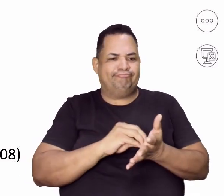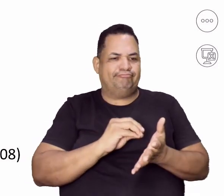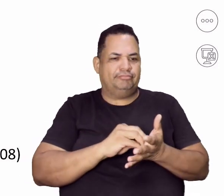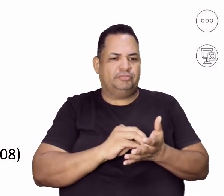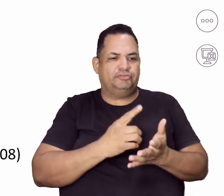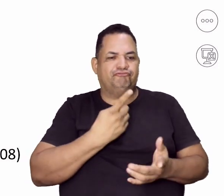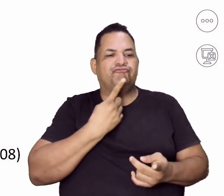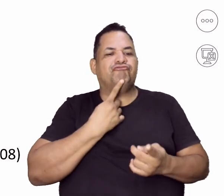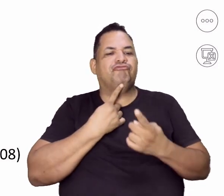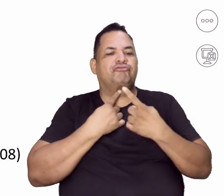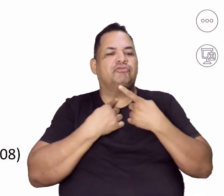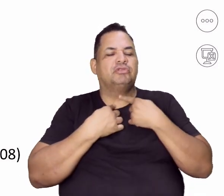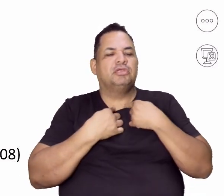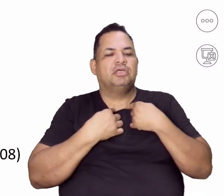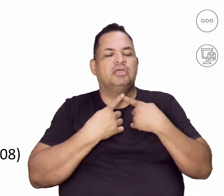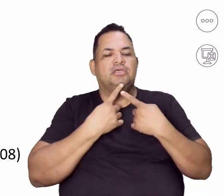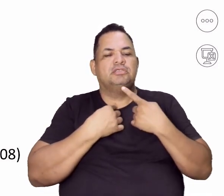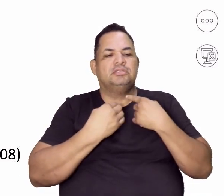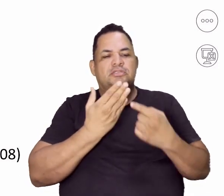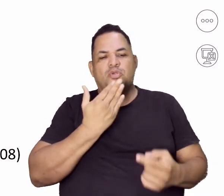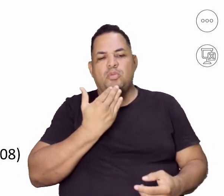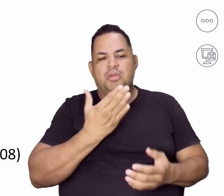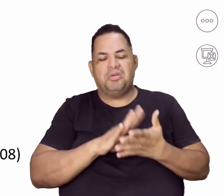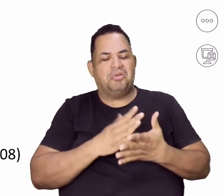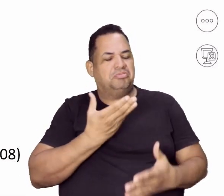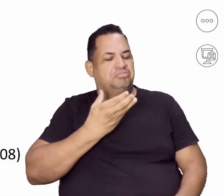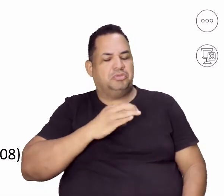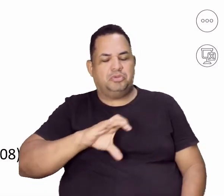Ausência de apetite ou recusa alimentar.